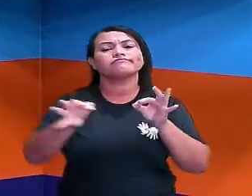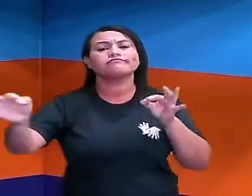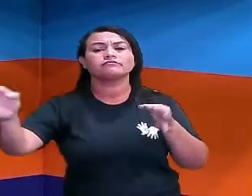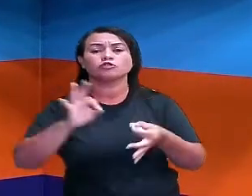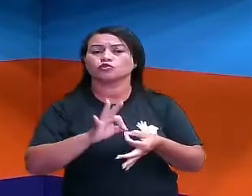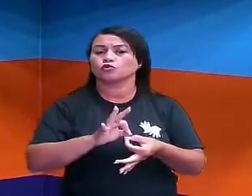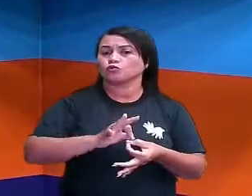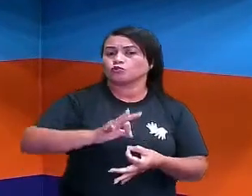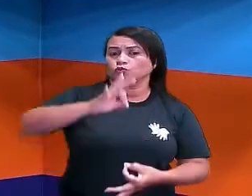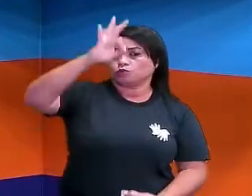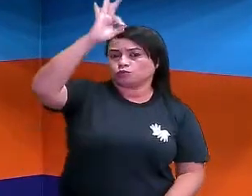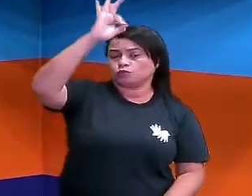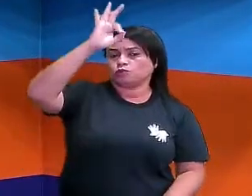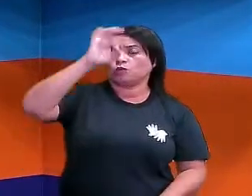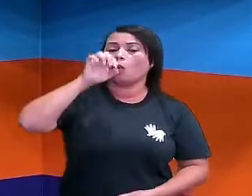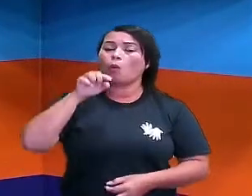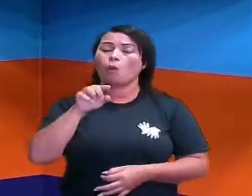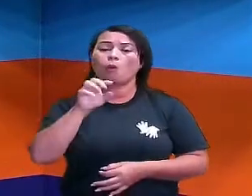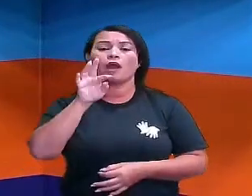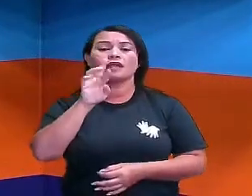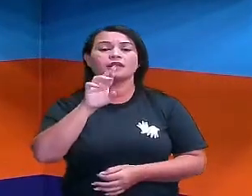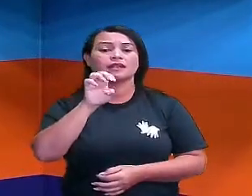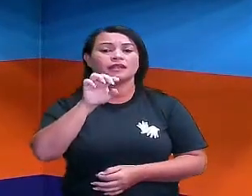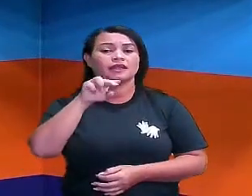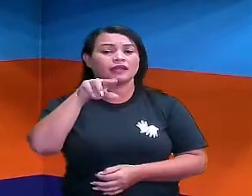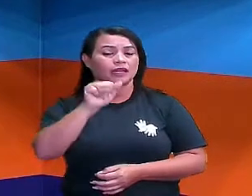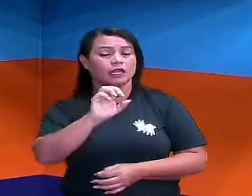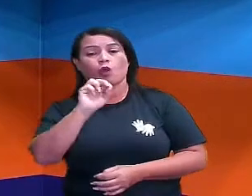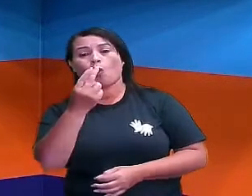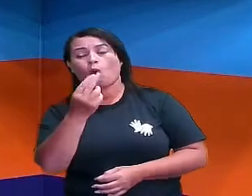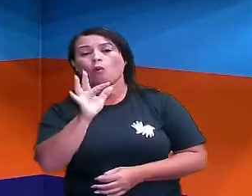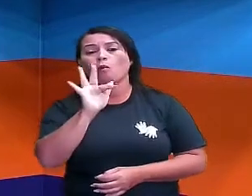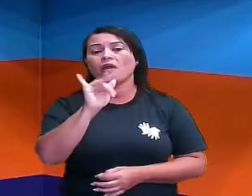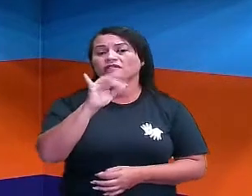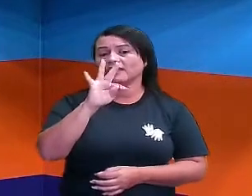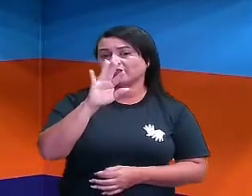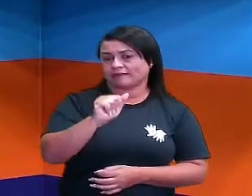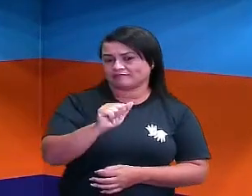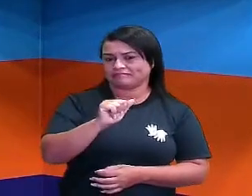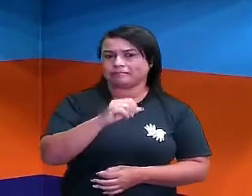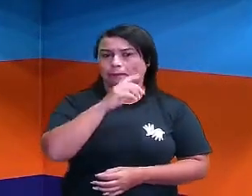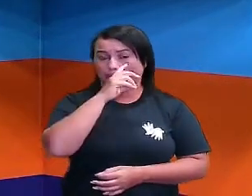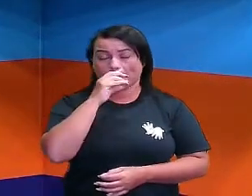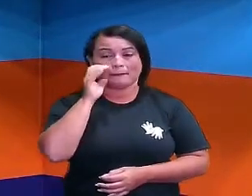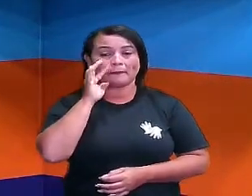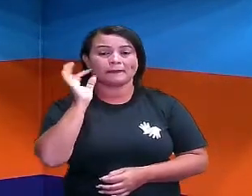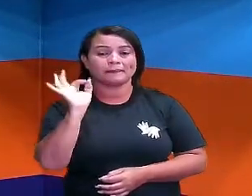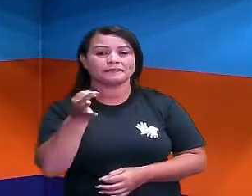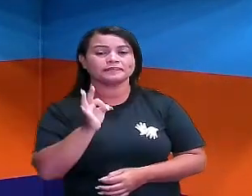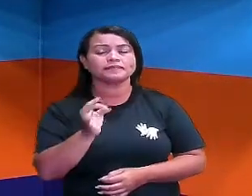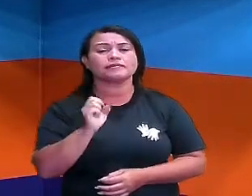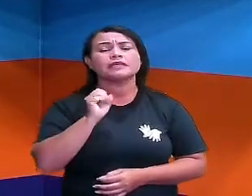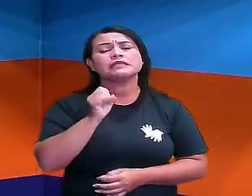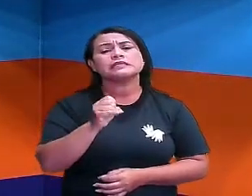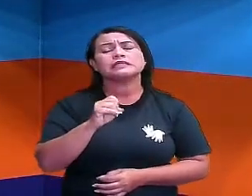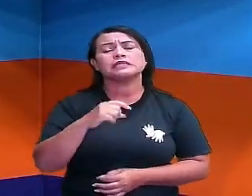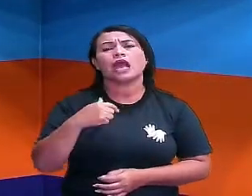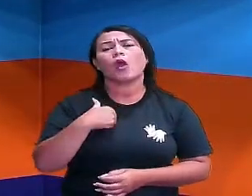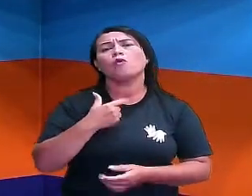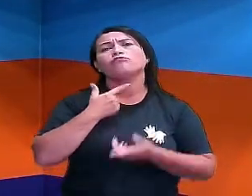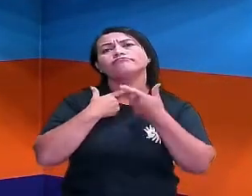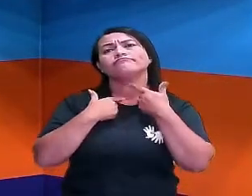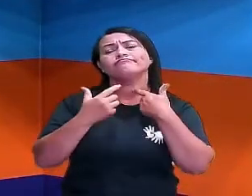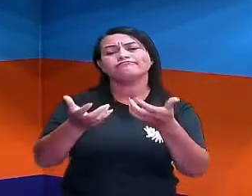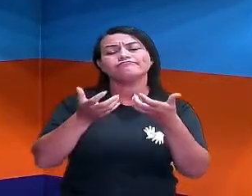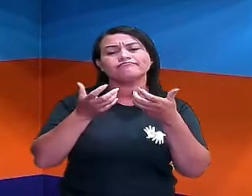das coisas com a trena ou com a fita métrica, tá certo? Se eu quiser medir o